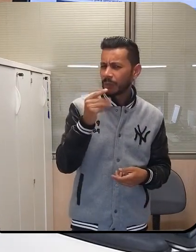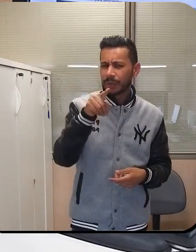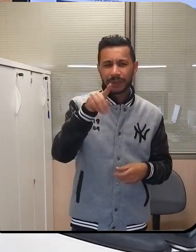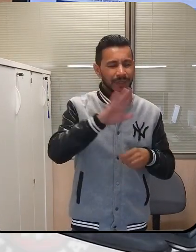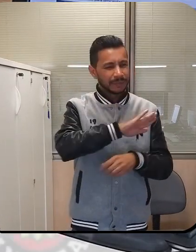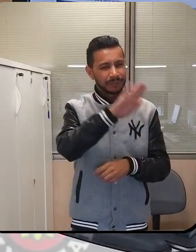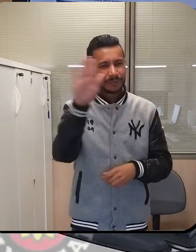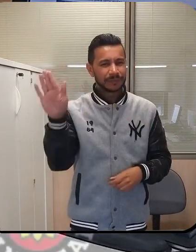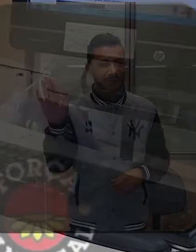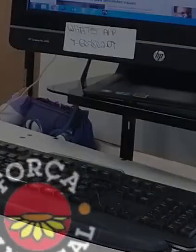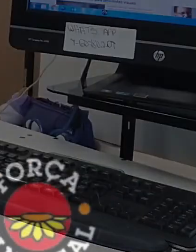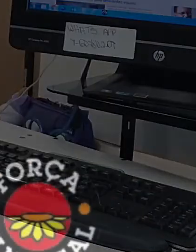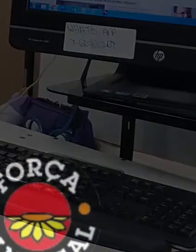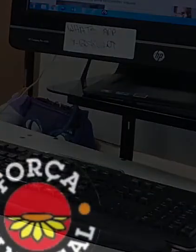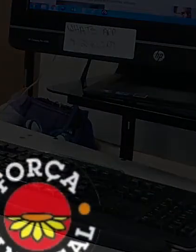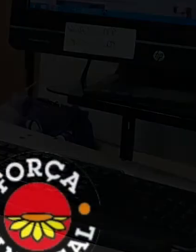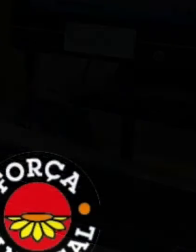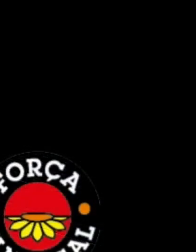e até amanhã.